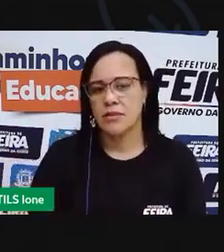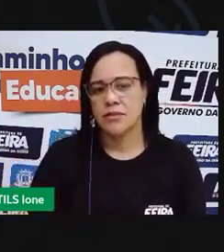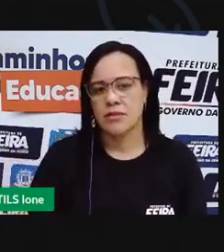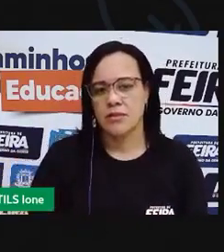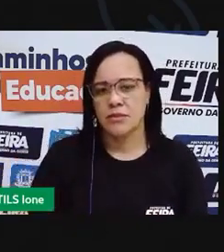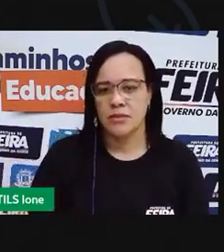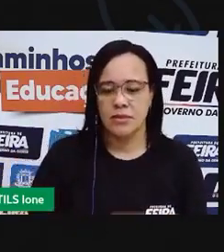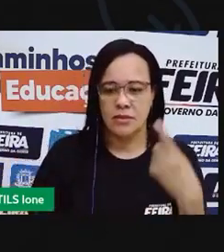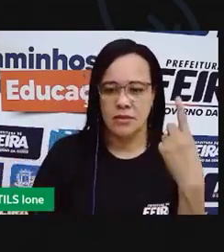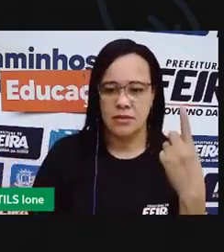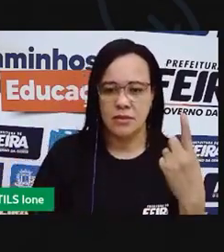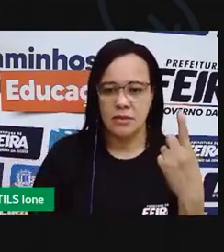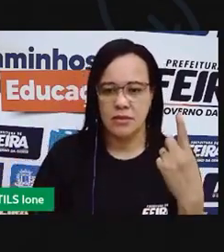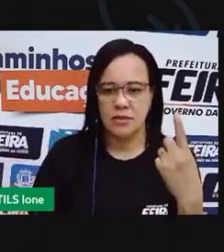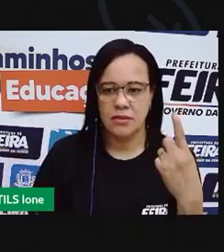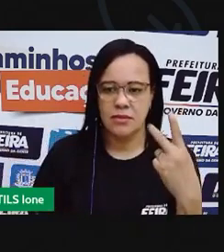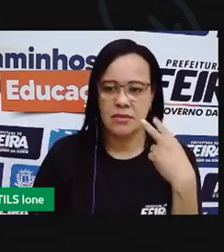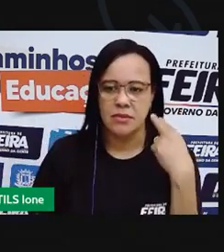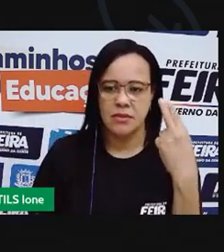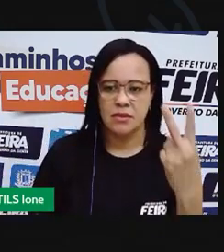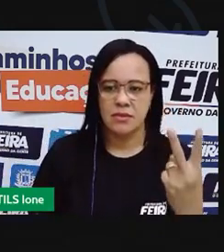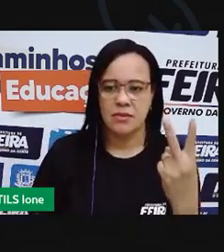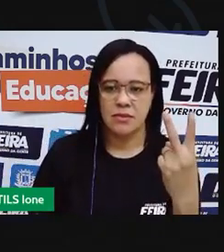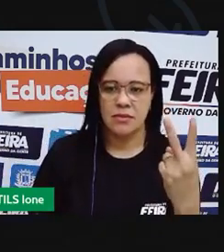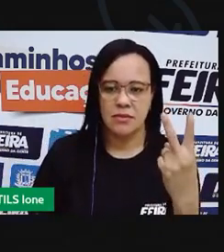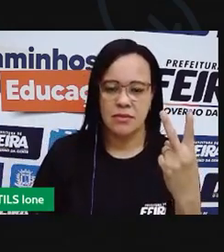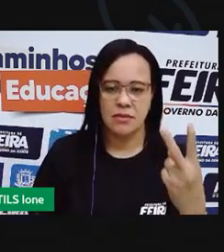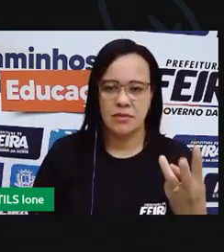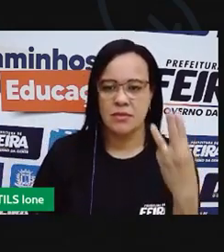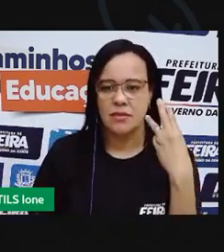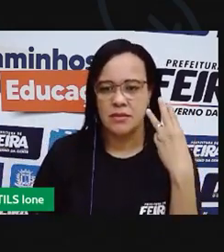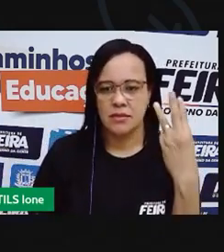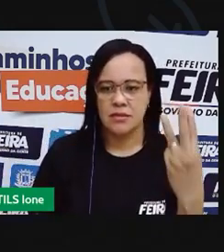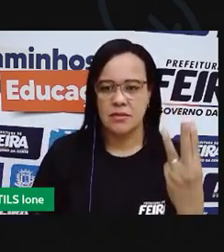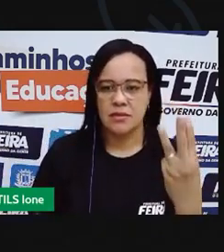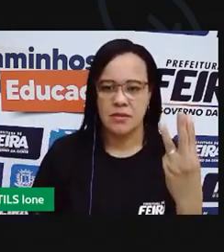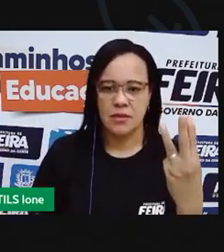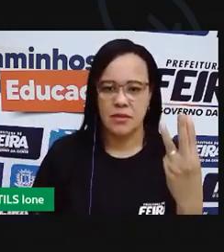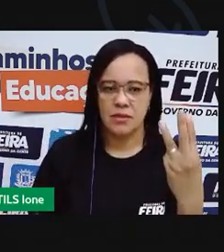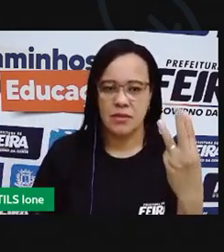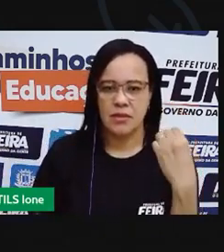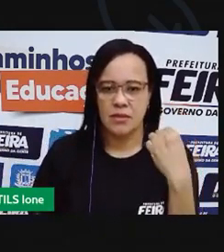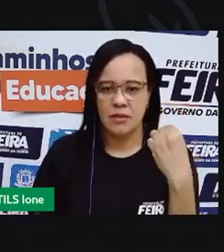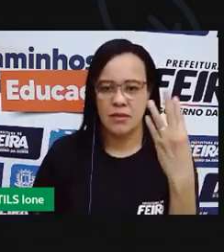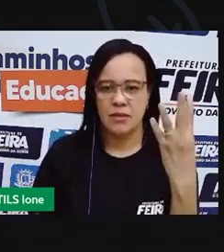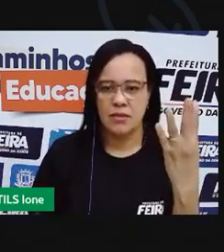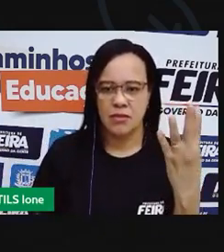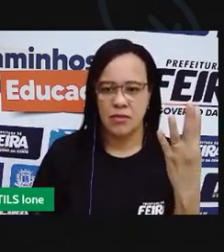olha um dois três